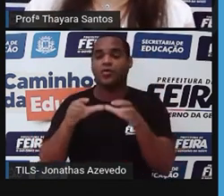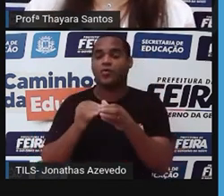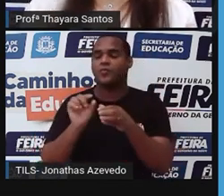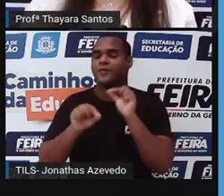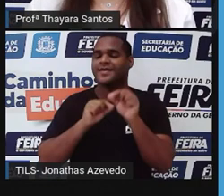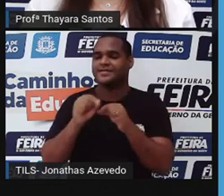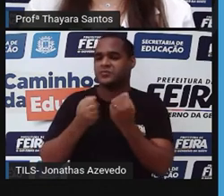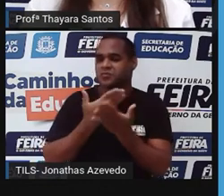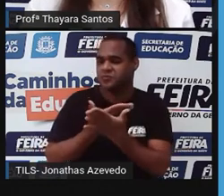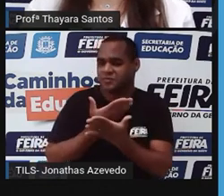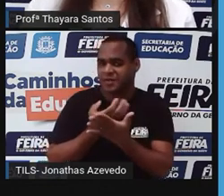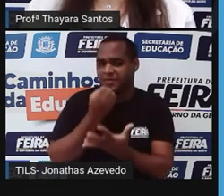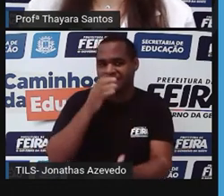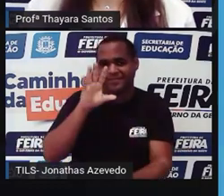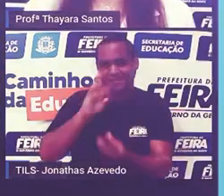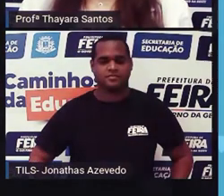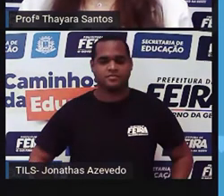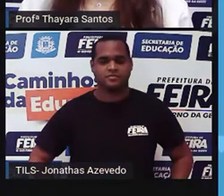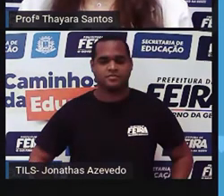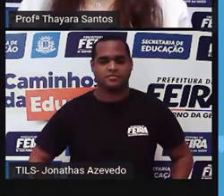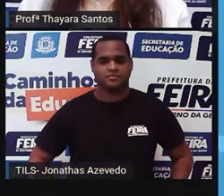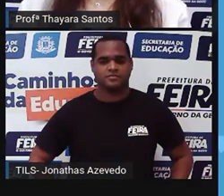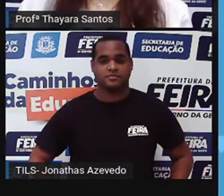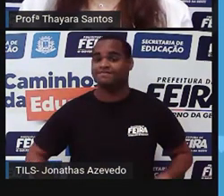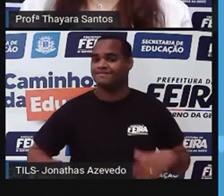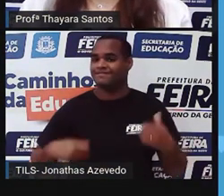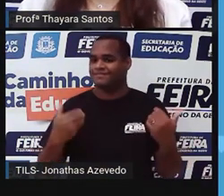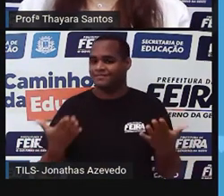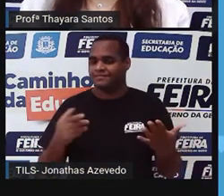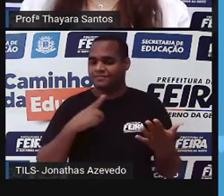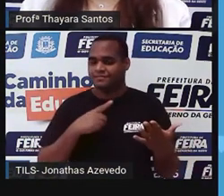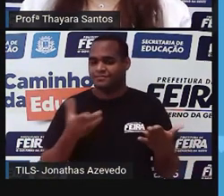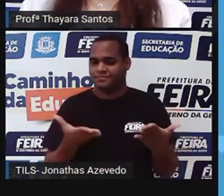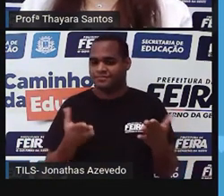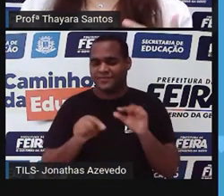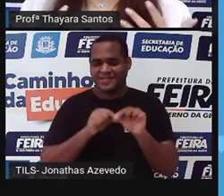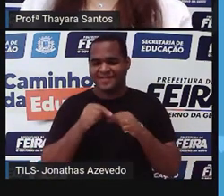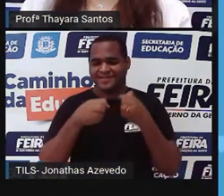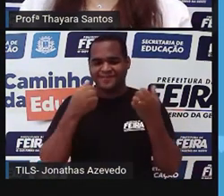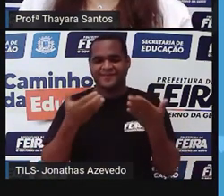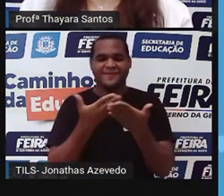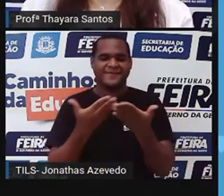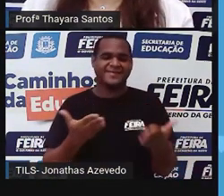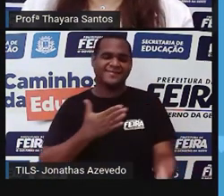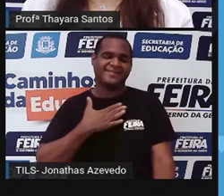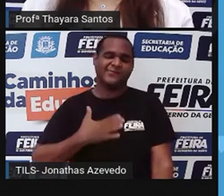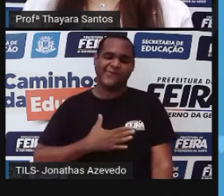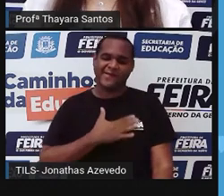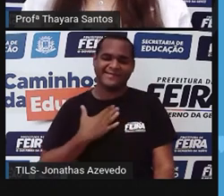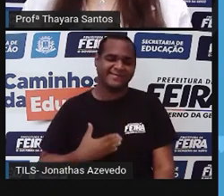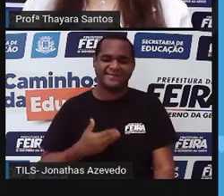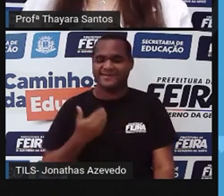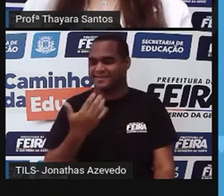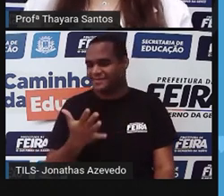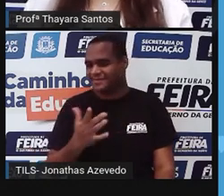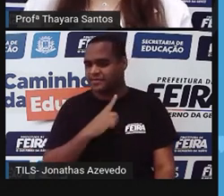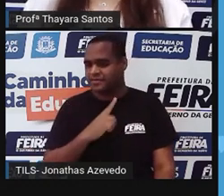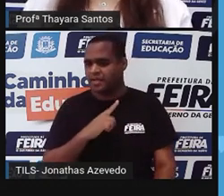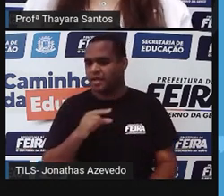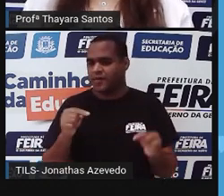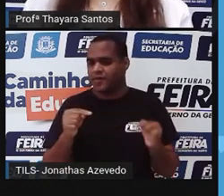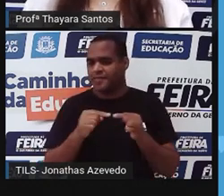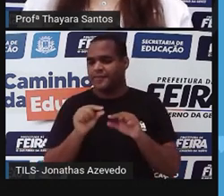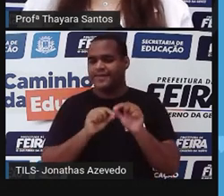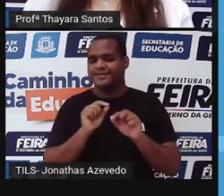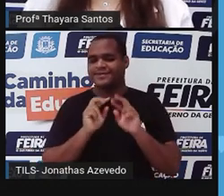estudou de forma bem resumida. Então, agora chegou a hora que eu sei que vocês mais gostam ainda do outro lado, que é a hora da nossa atividade.